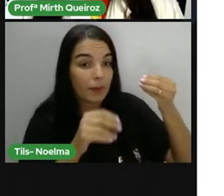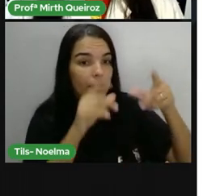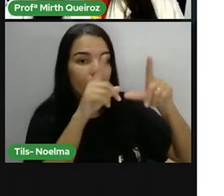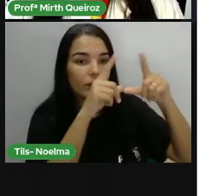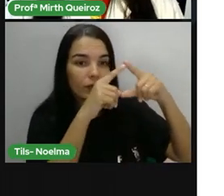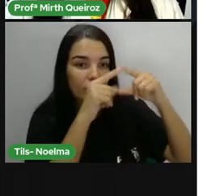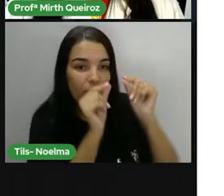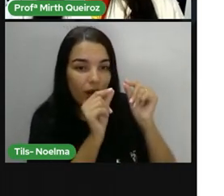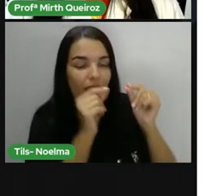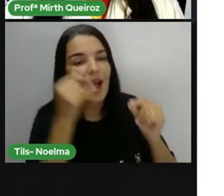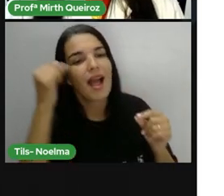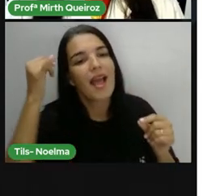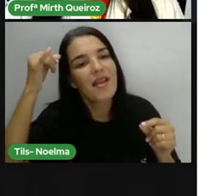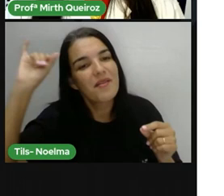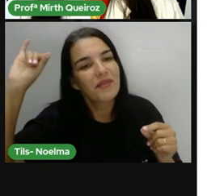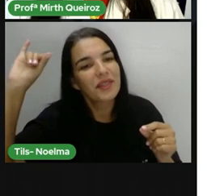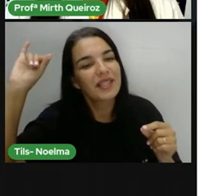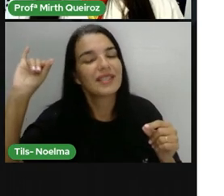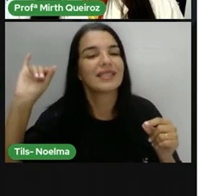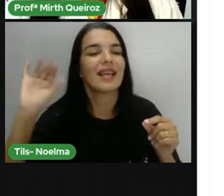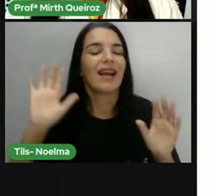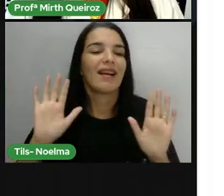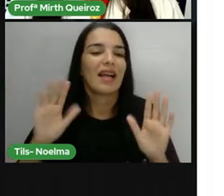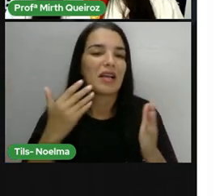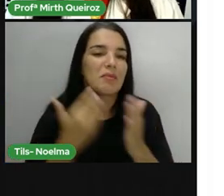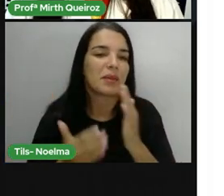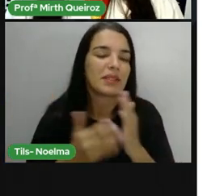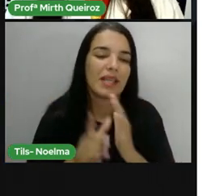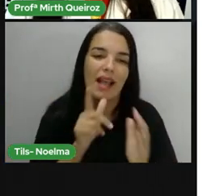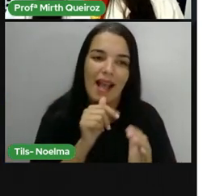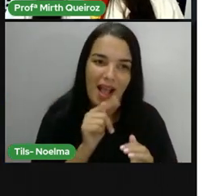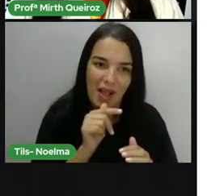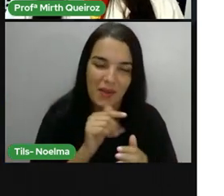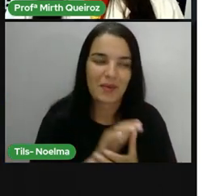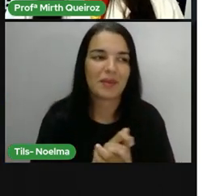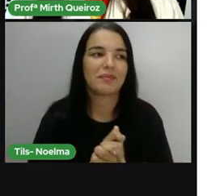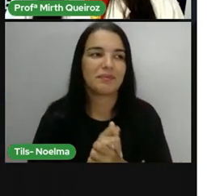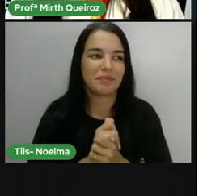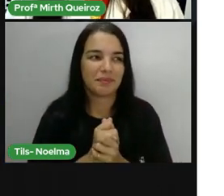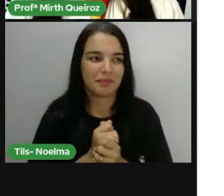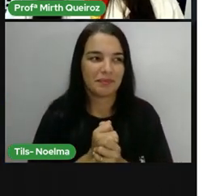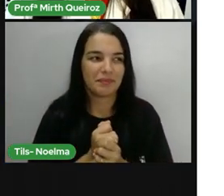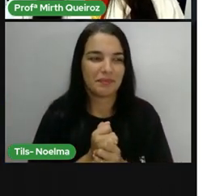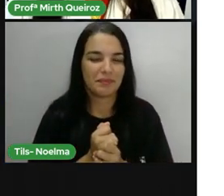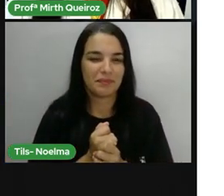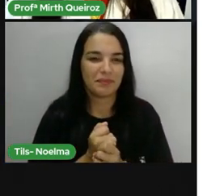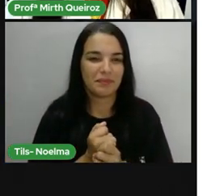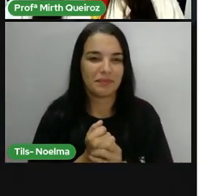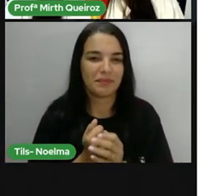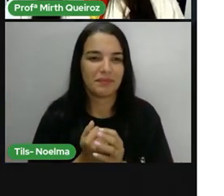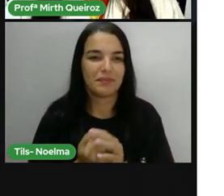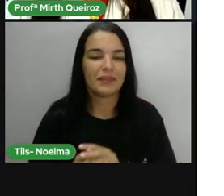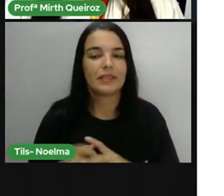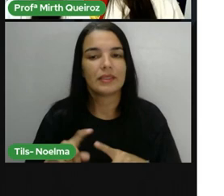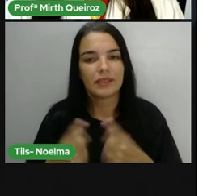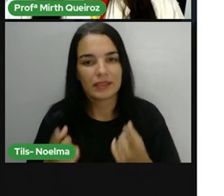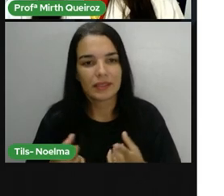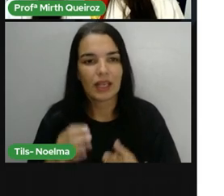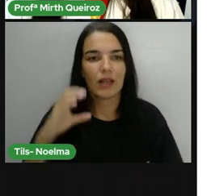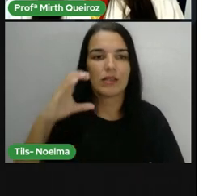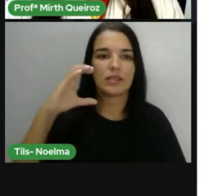perca da água, né? Que é utilizado para a fabricação de quê? Do oxigênio, através da fotossíntese, né? Gás carbônico,